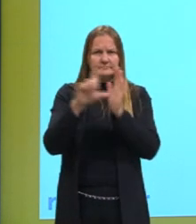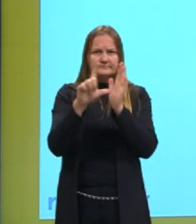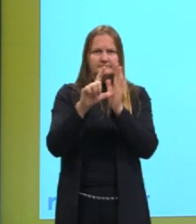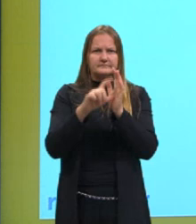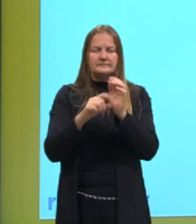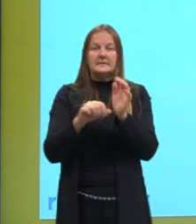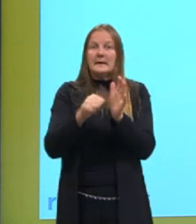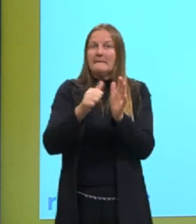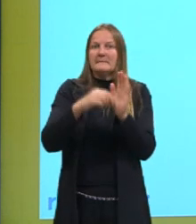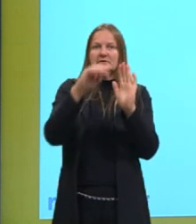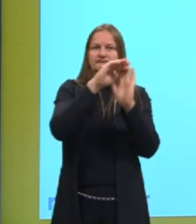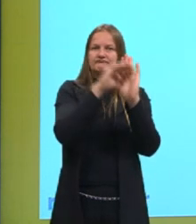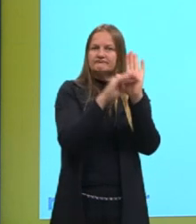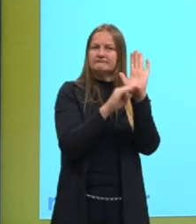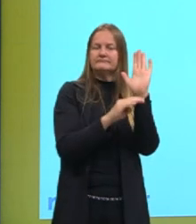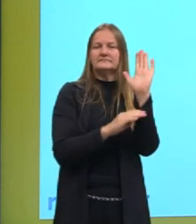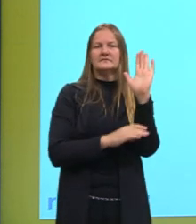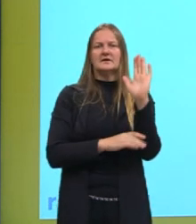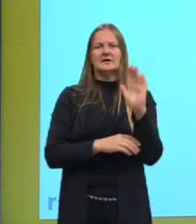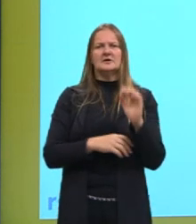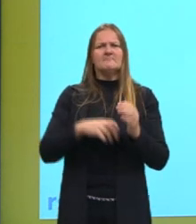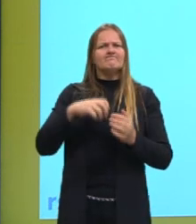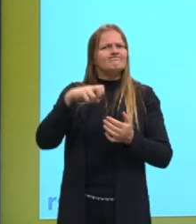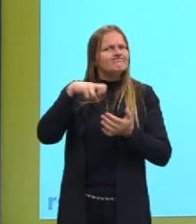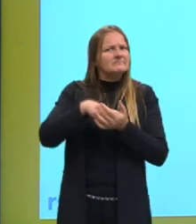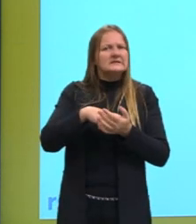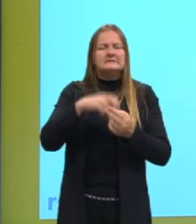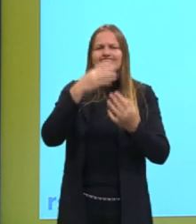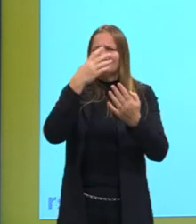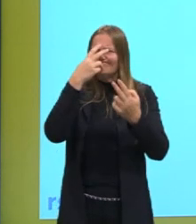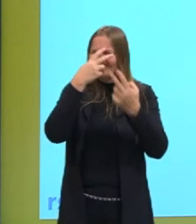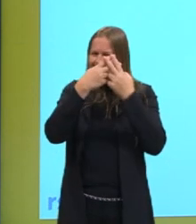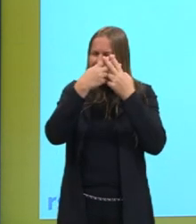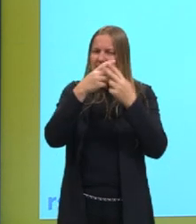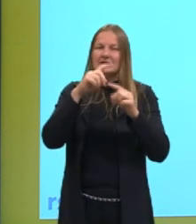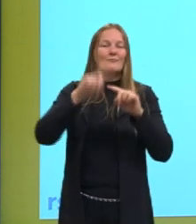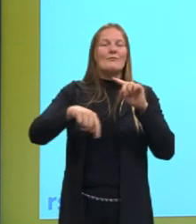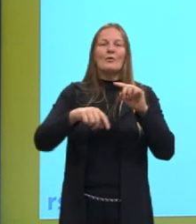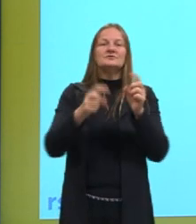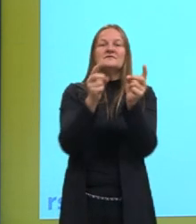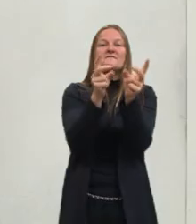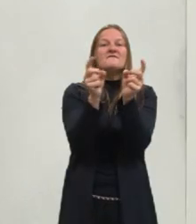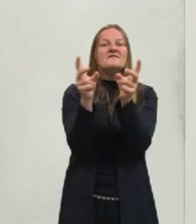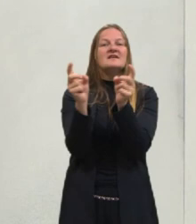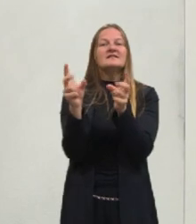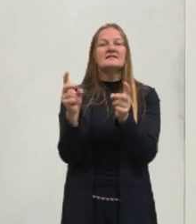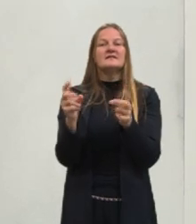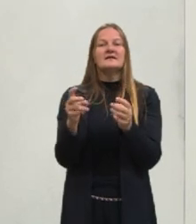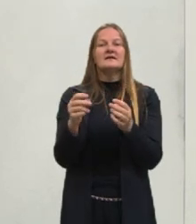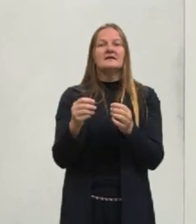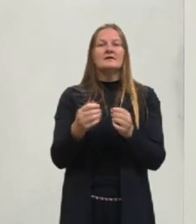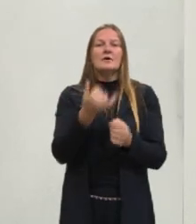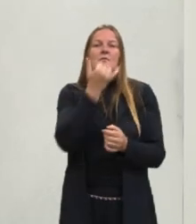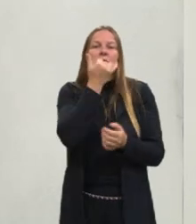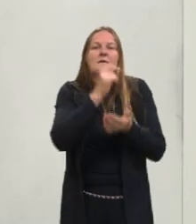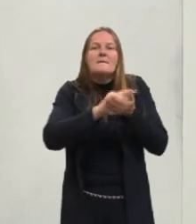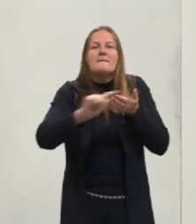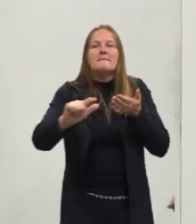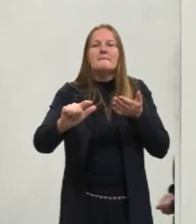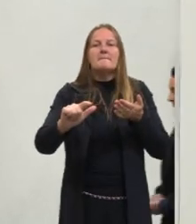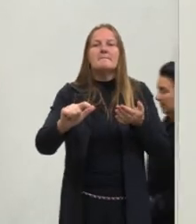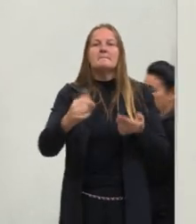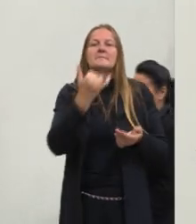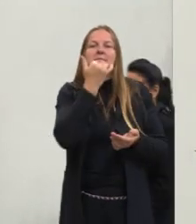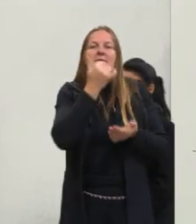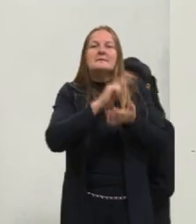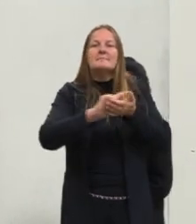dessas teses, é que ele vai condenar a venda de indulgências. O que é a indulgência? A indulgência era o